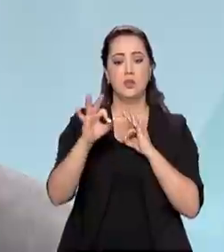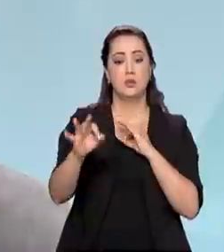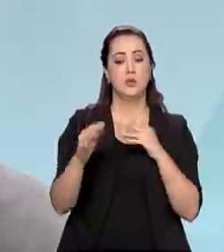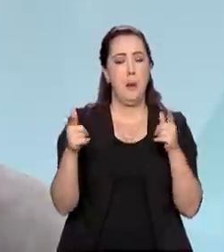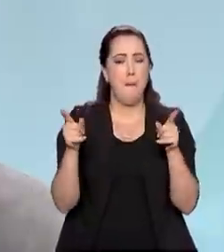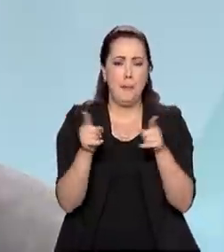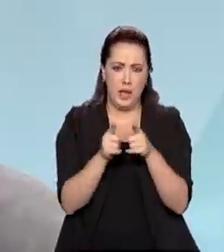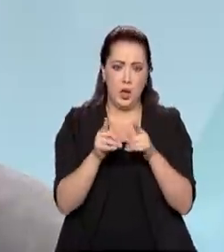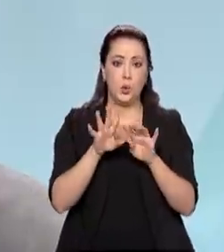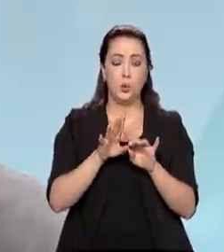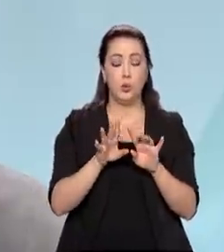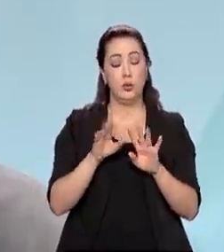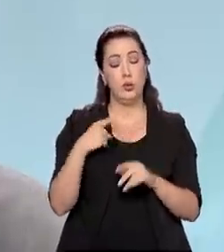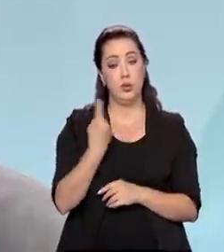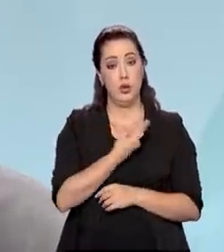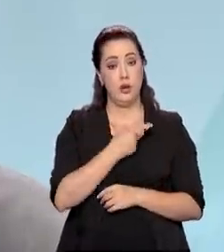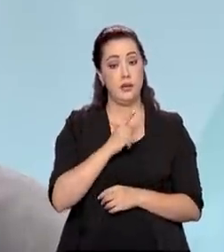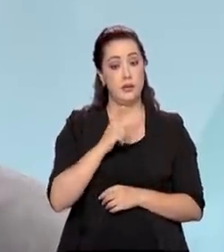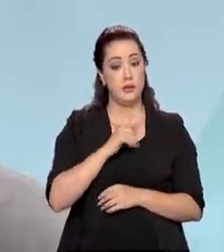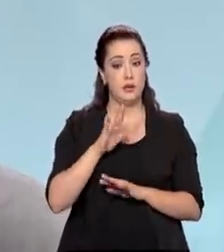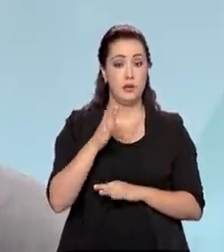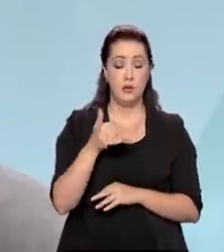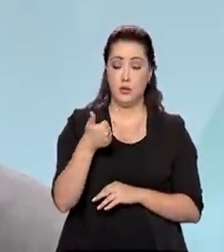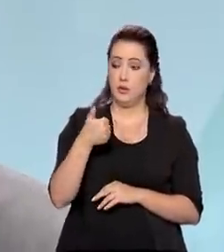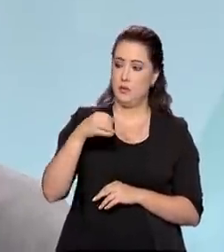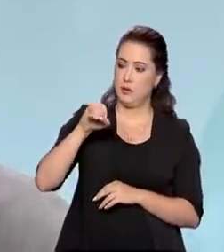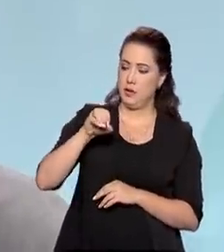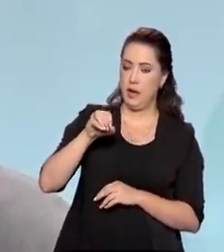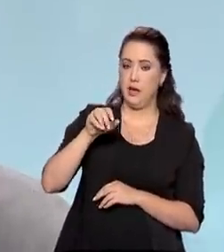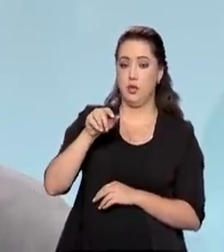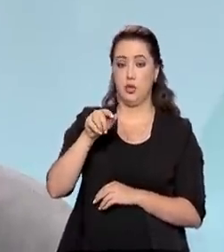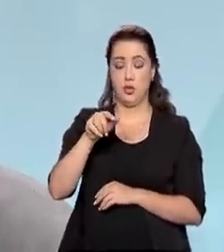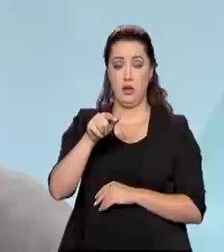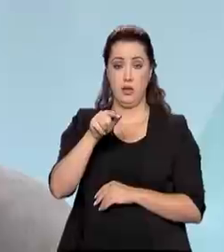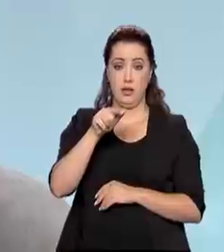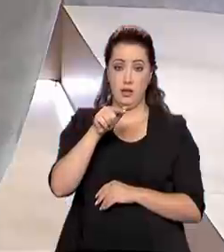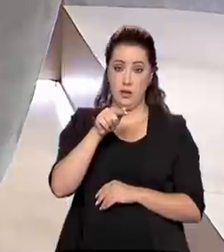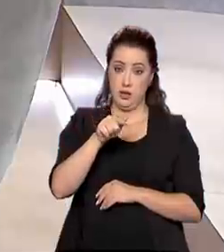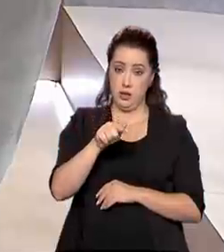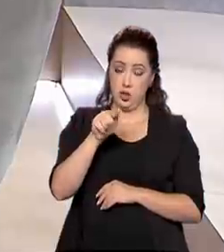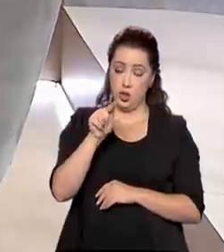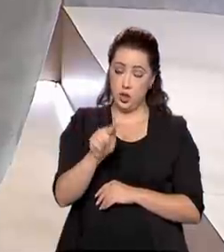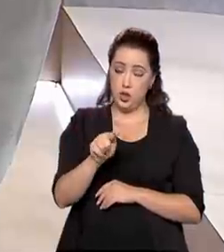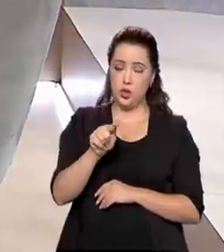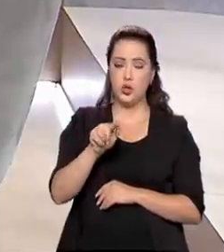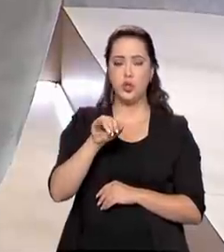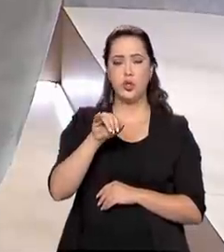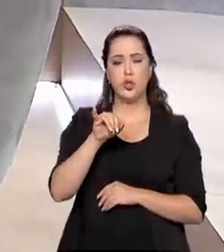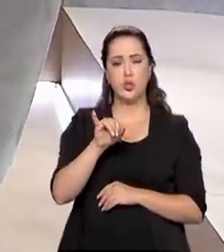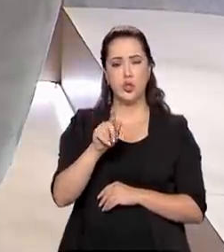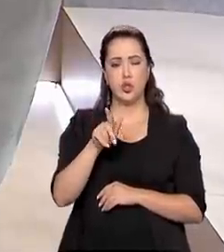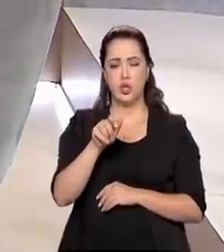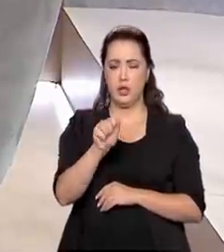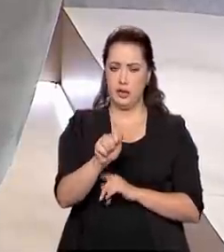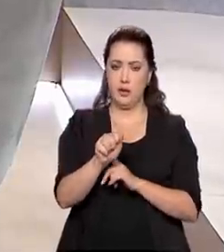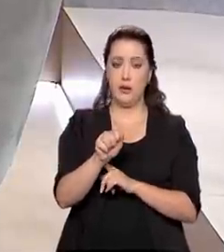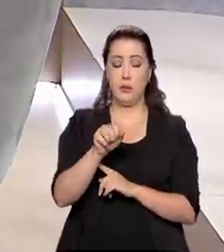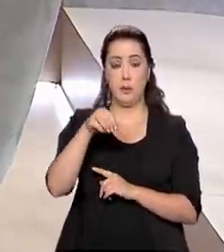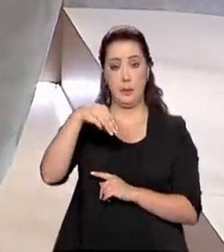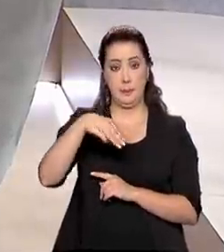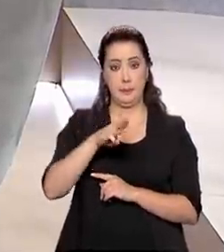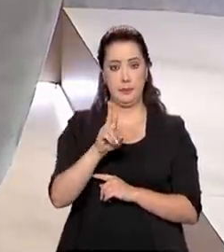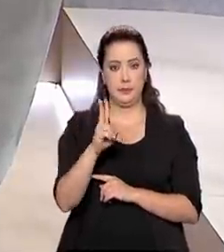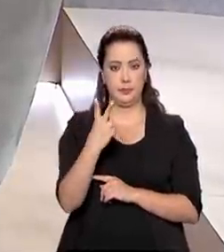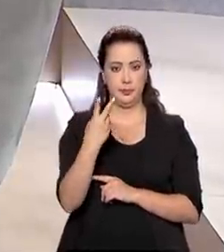pequeno porte. Então, nós já temos cerca de 10 gigawatts. E, Paulo, a expectativa é que nos próximos